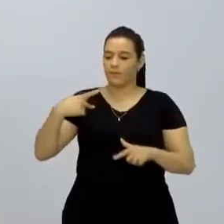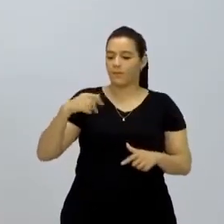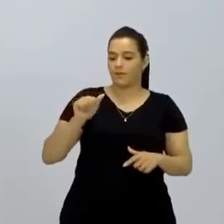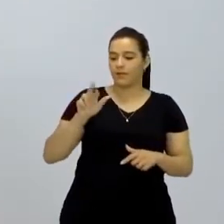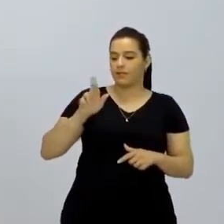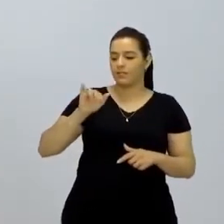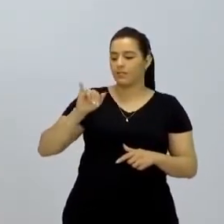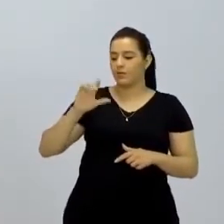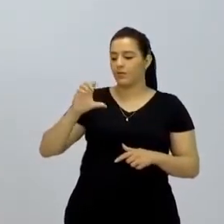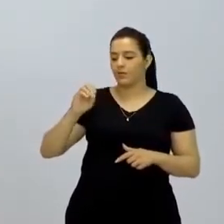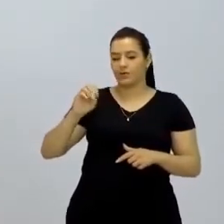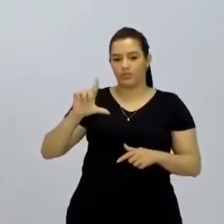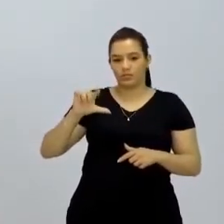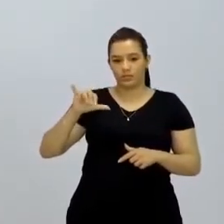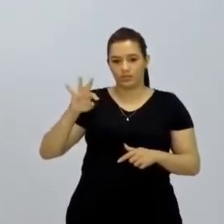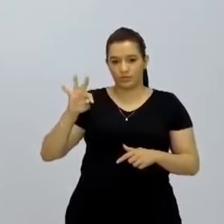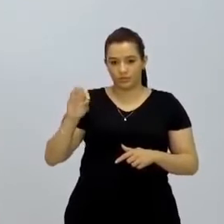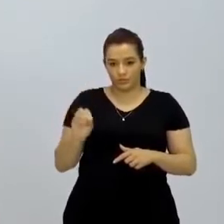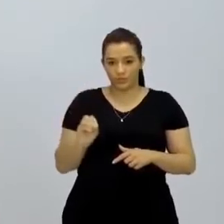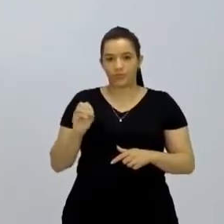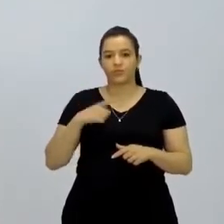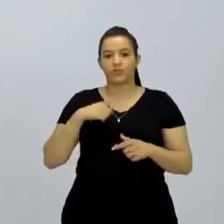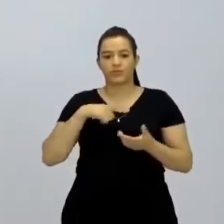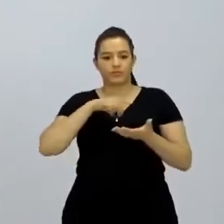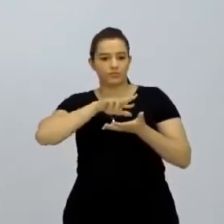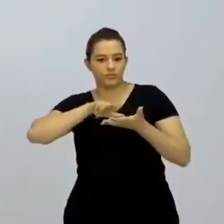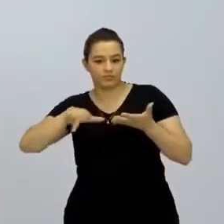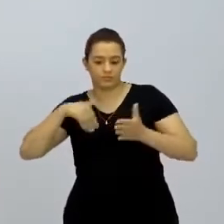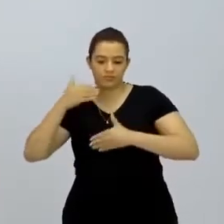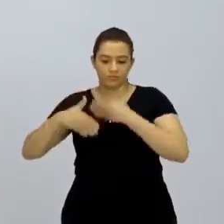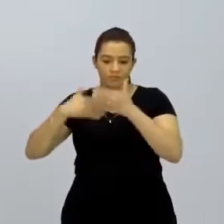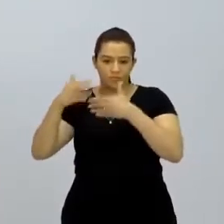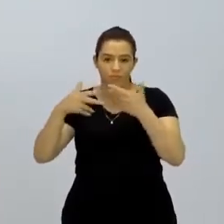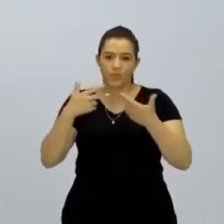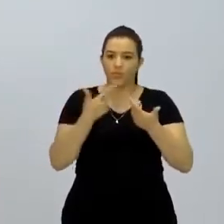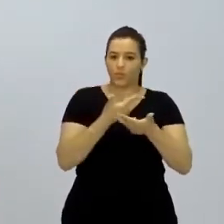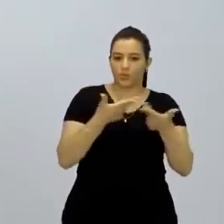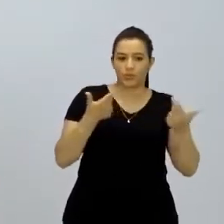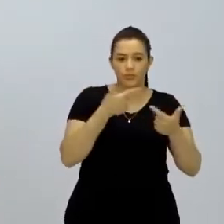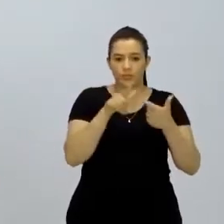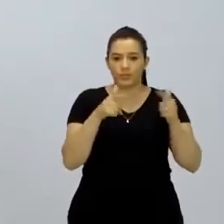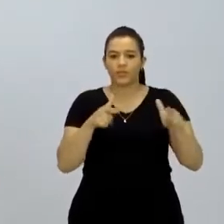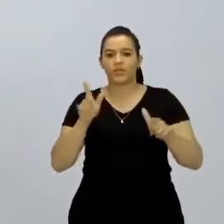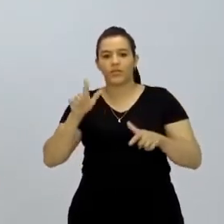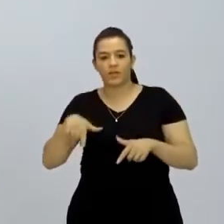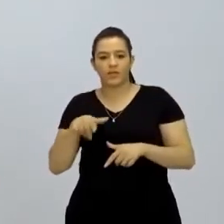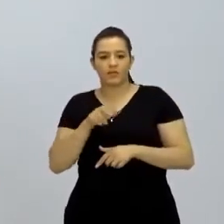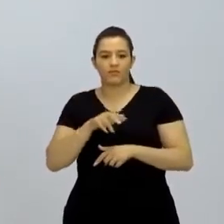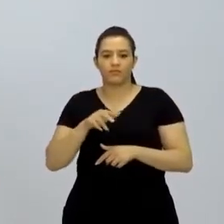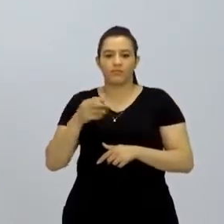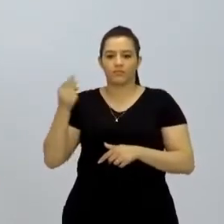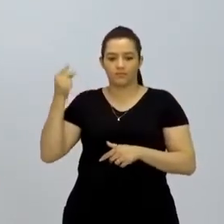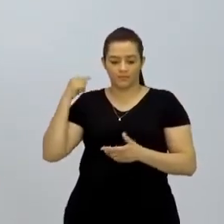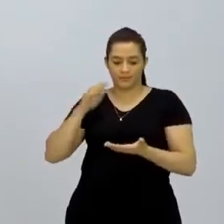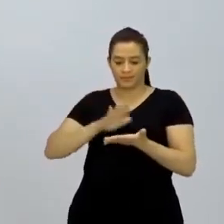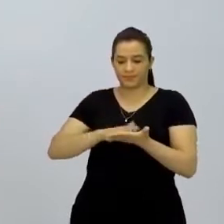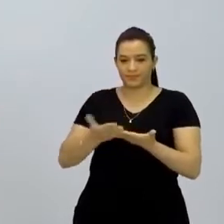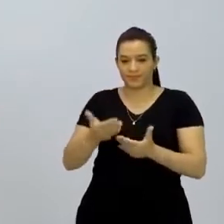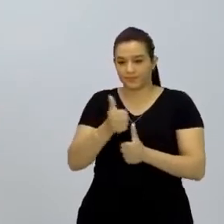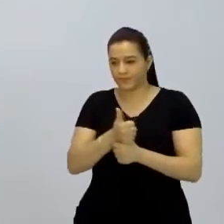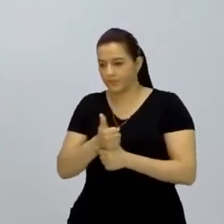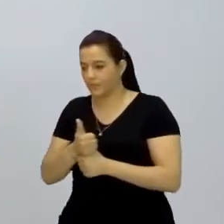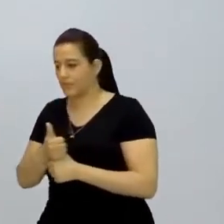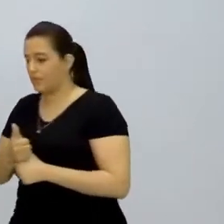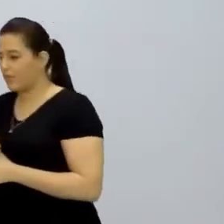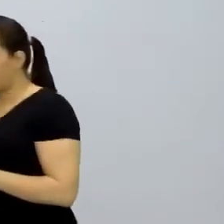estavam ali no desenvolvimento de ferramentas, que também ainda eram nômades, que não tinha agricultura como